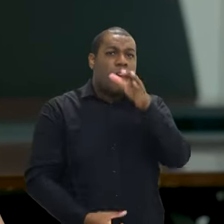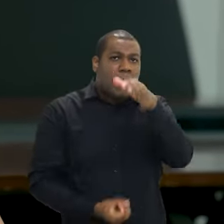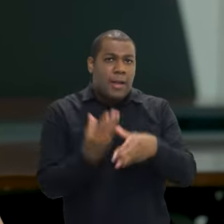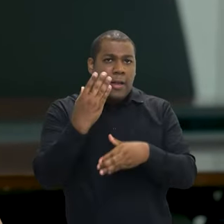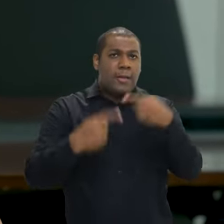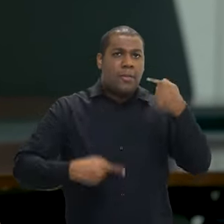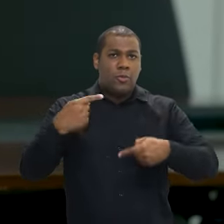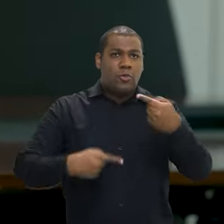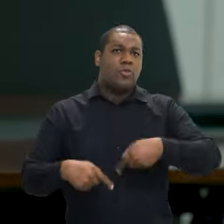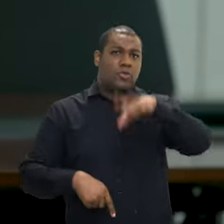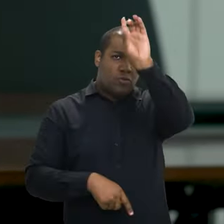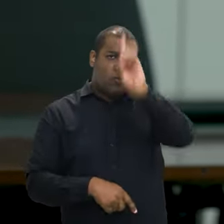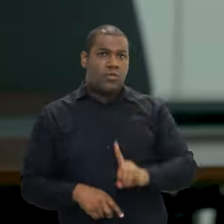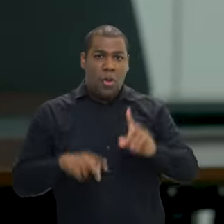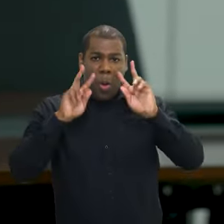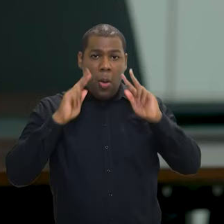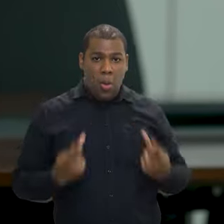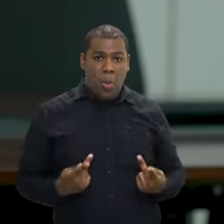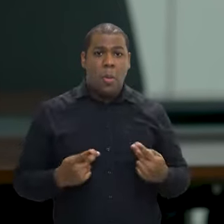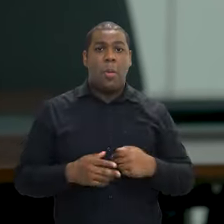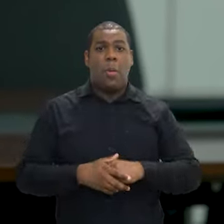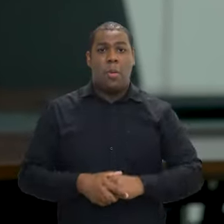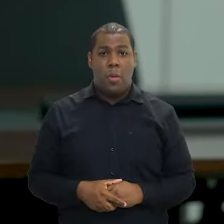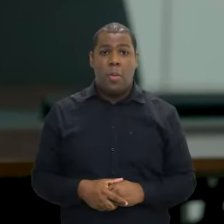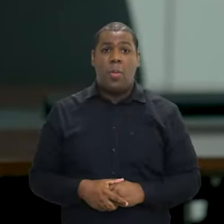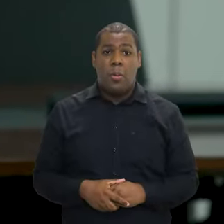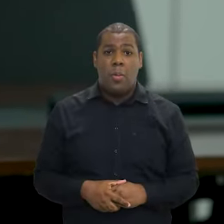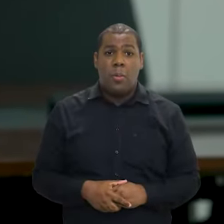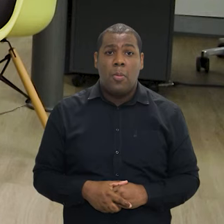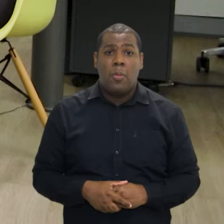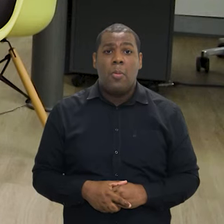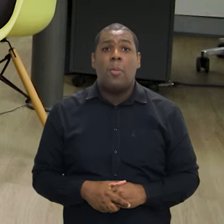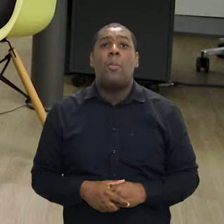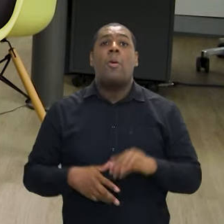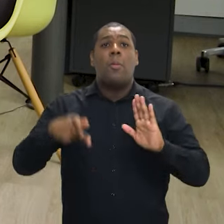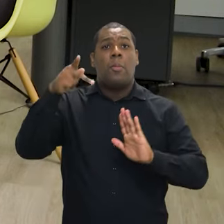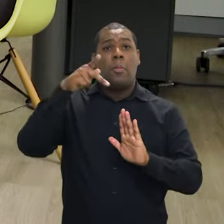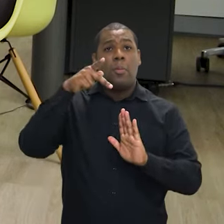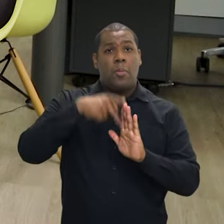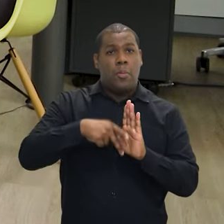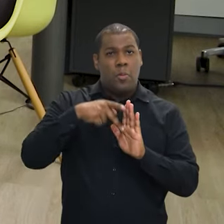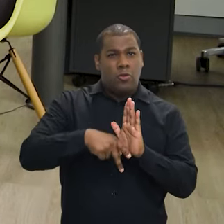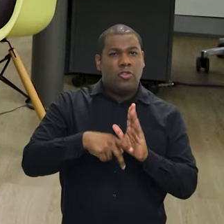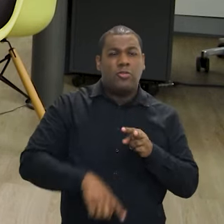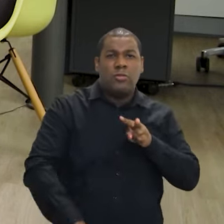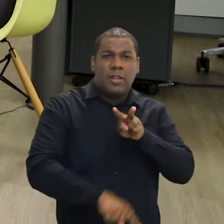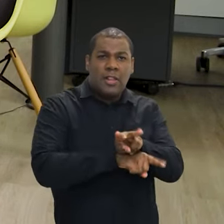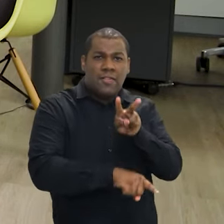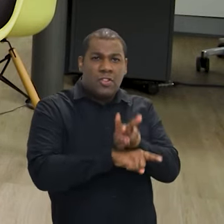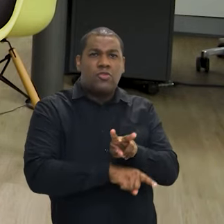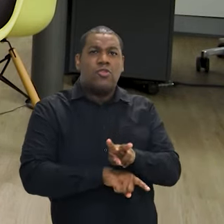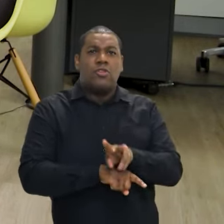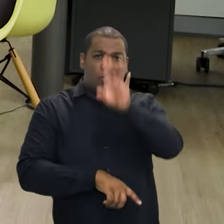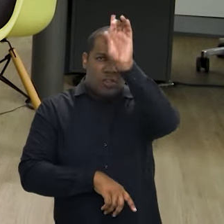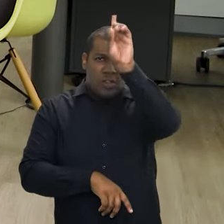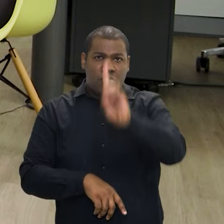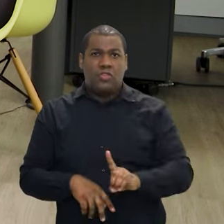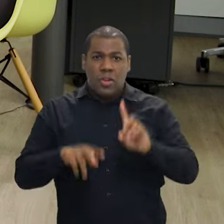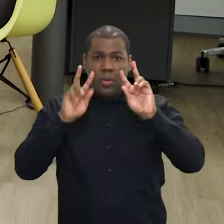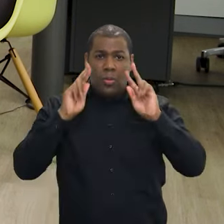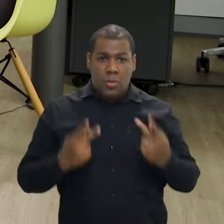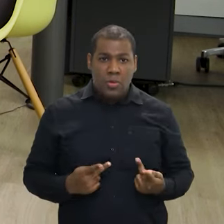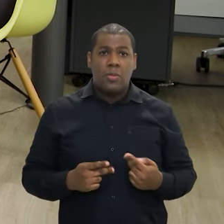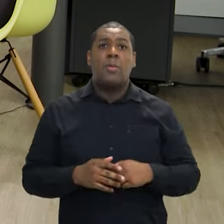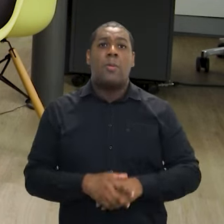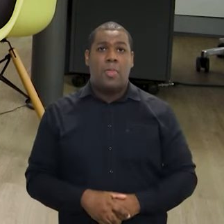em direitos humanos, mas também nós somos executores. O próprio programa Defensores de Direitos Humanos é um programa